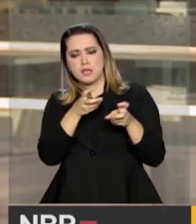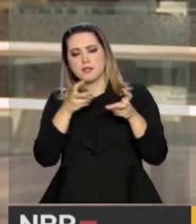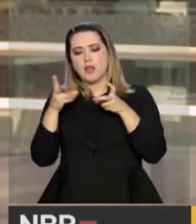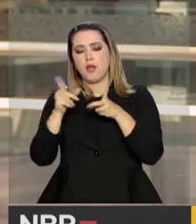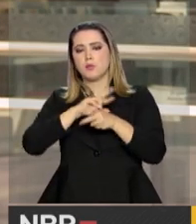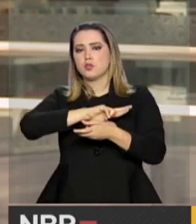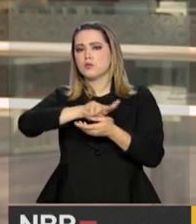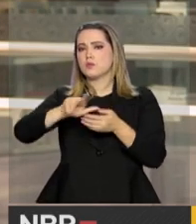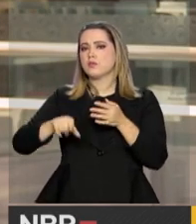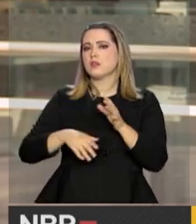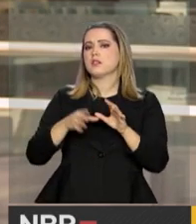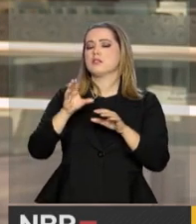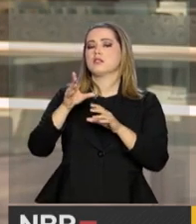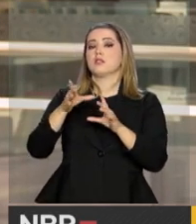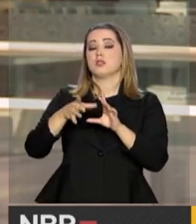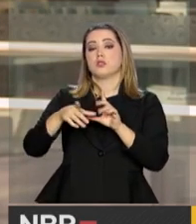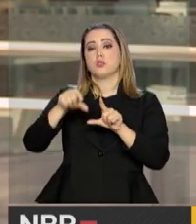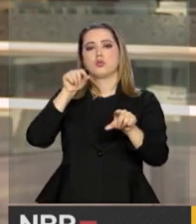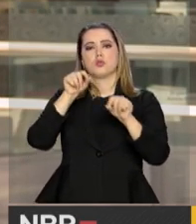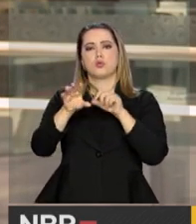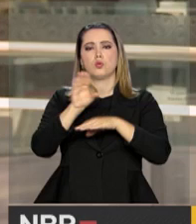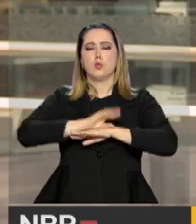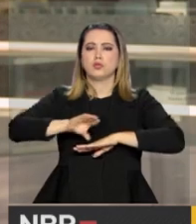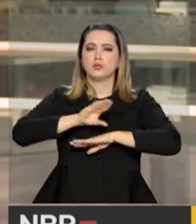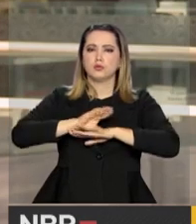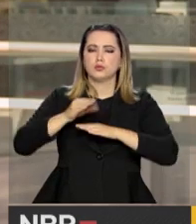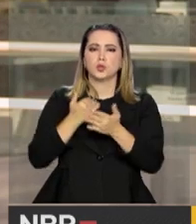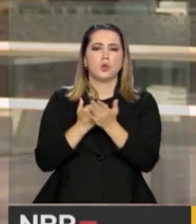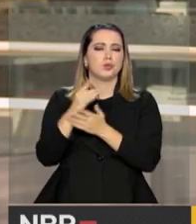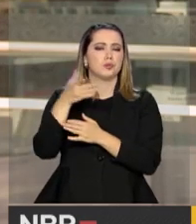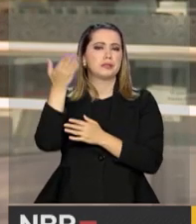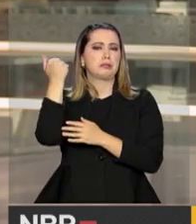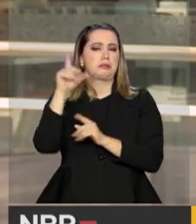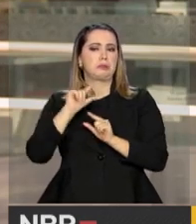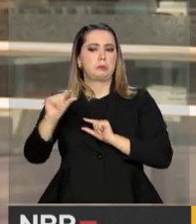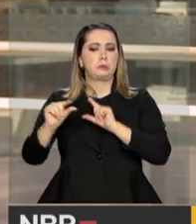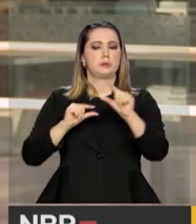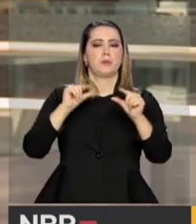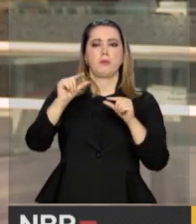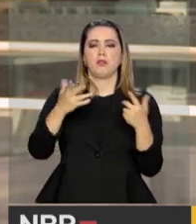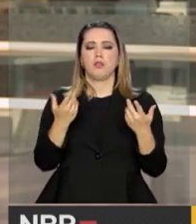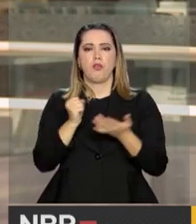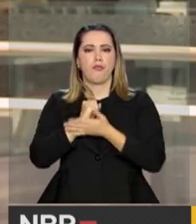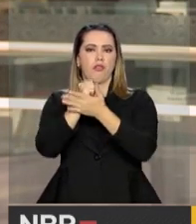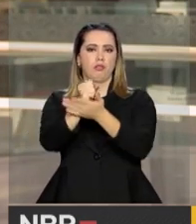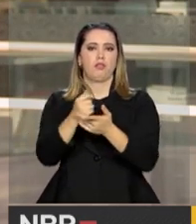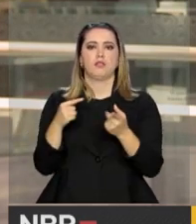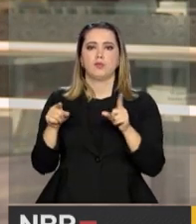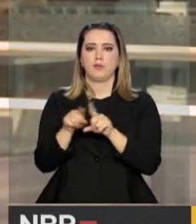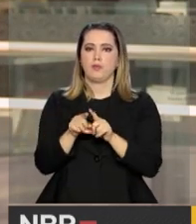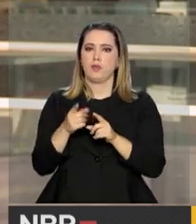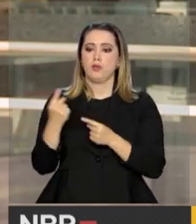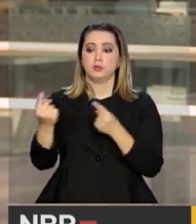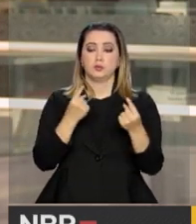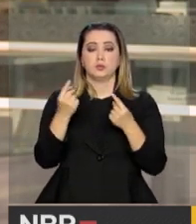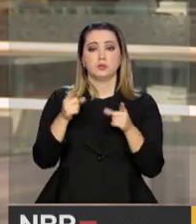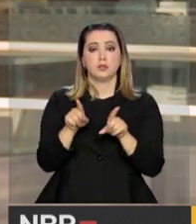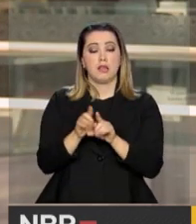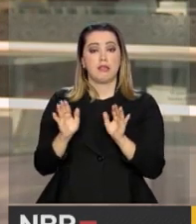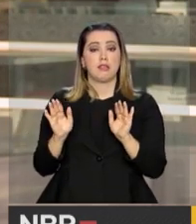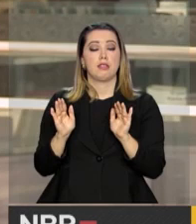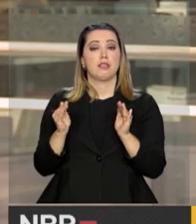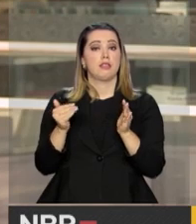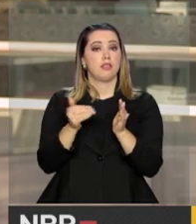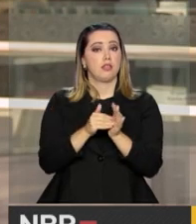de opções de cursos surgindo, desde os cursos MOOCs, que são aqueles cursos menorzinhos, ofertados de forma individual, até os